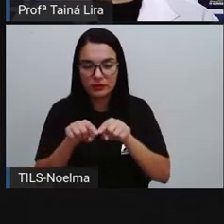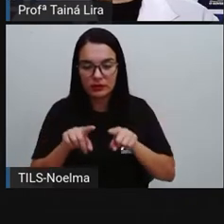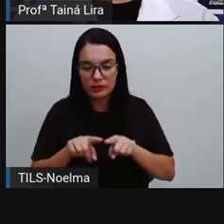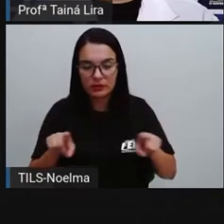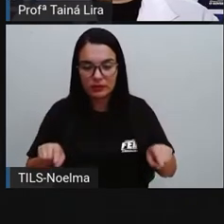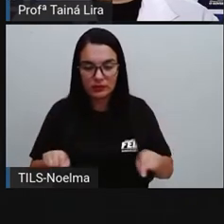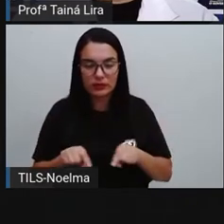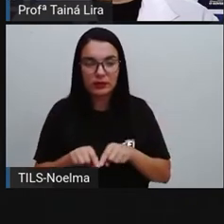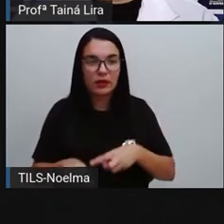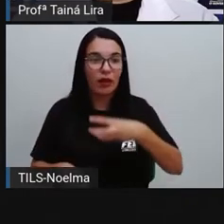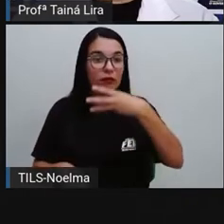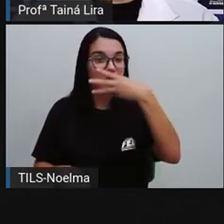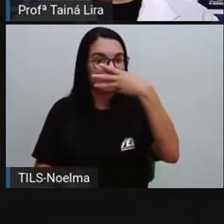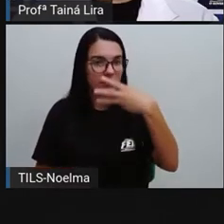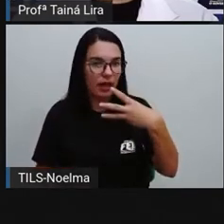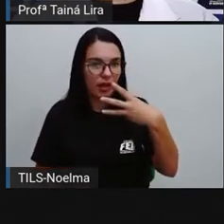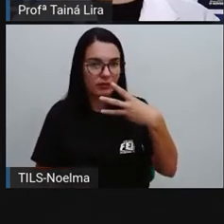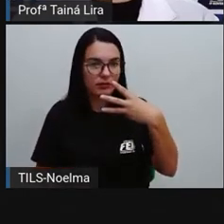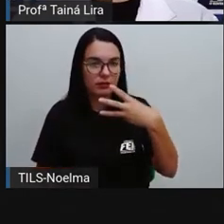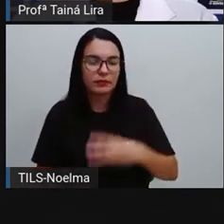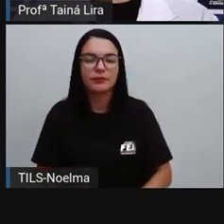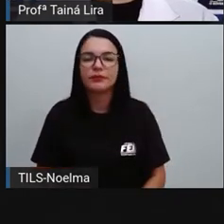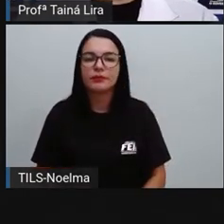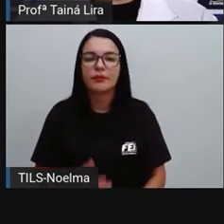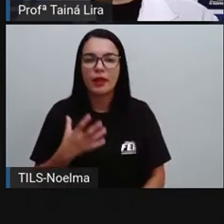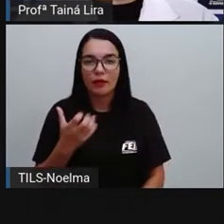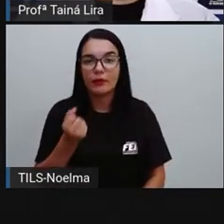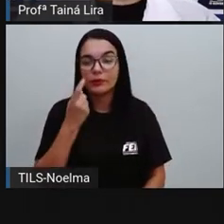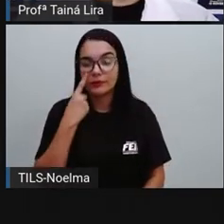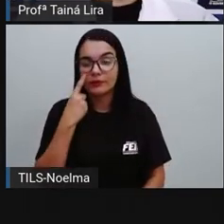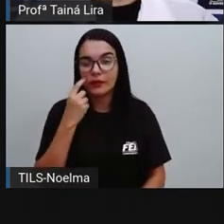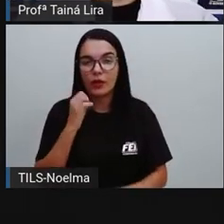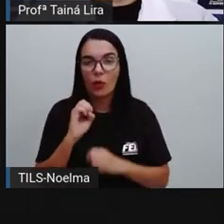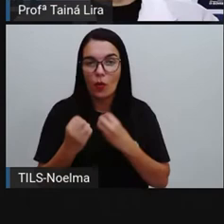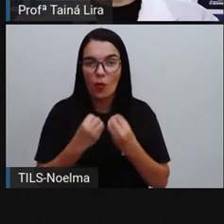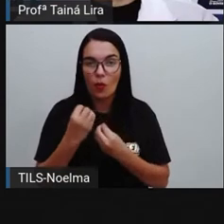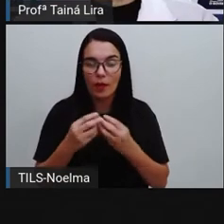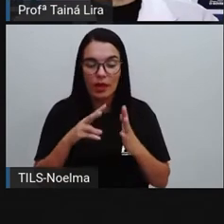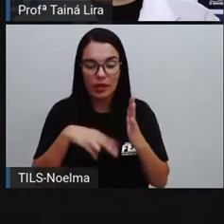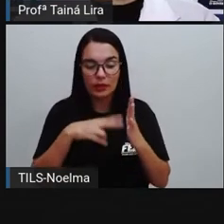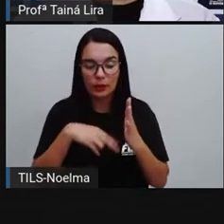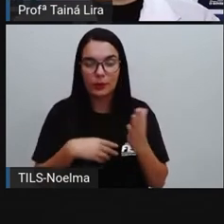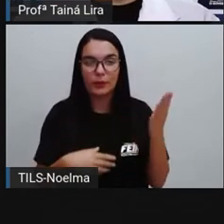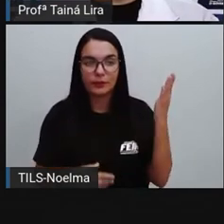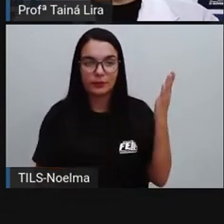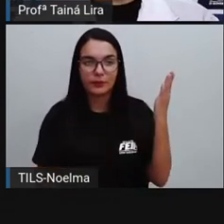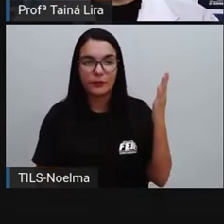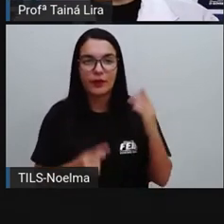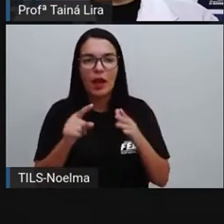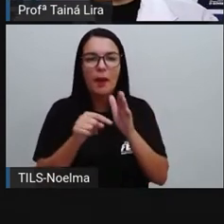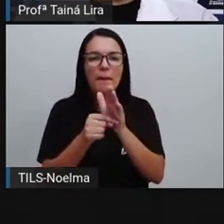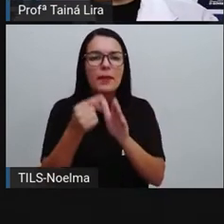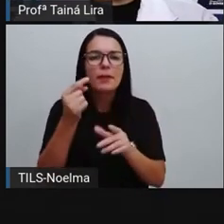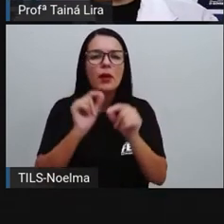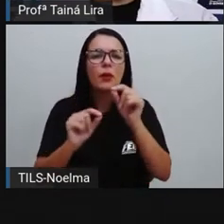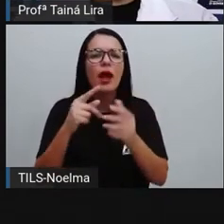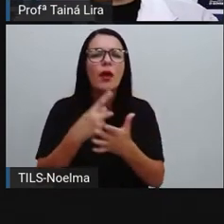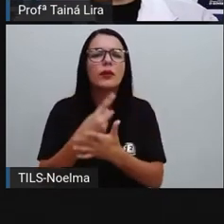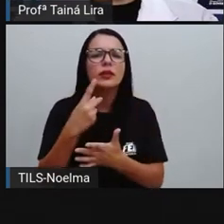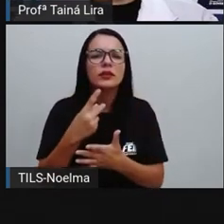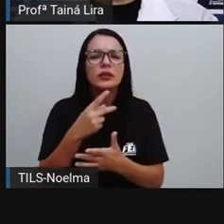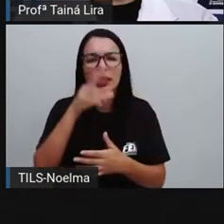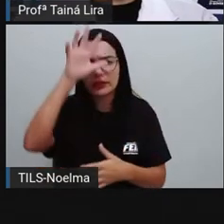Três, né? Um, dois, três. Então, vamos ver. Vamos fazer a leitura, tá? Primeiro, o que está acontecendo aqui?